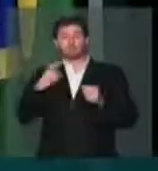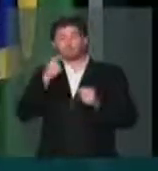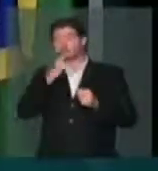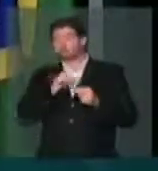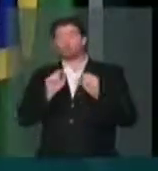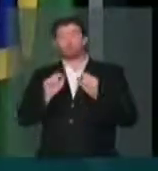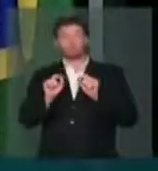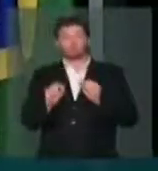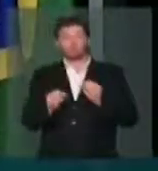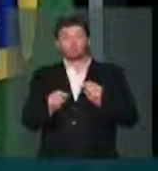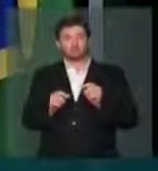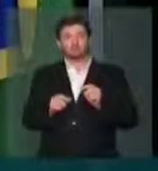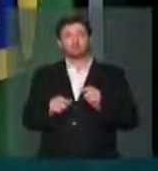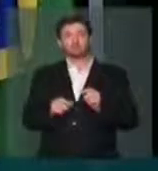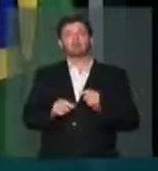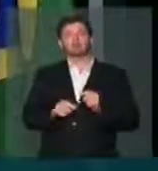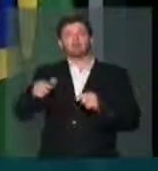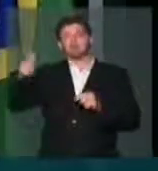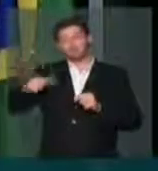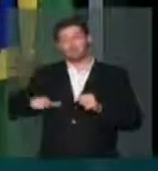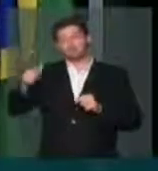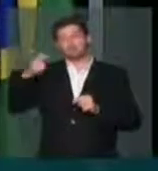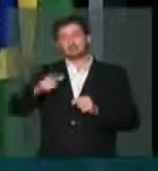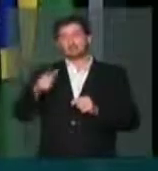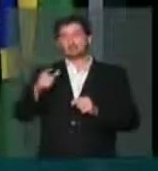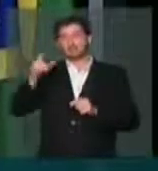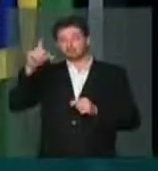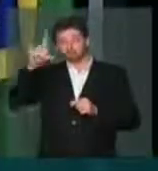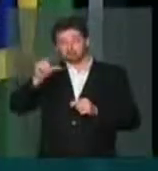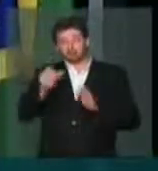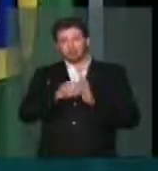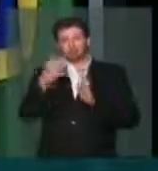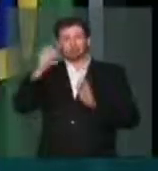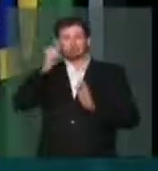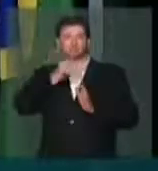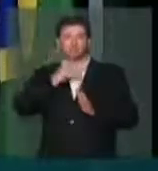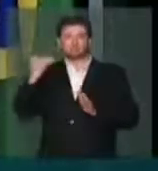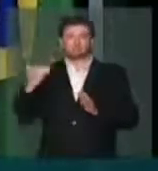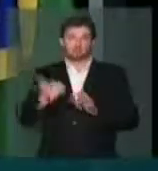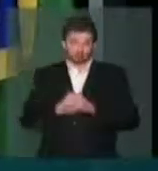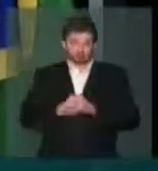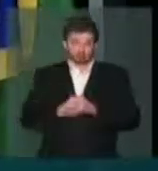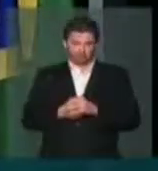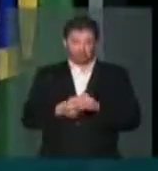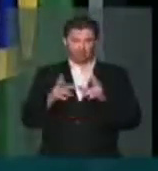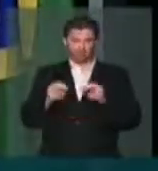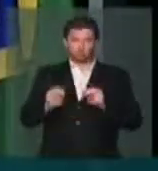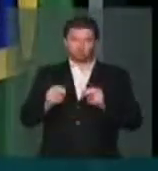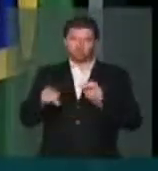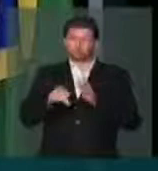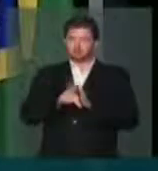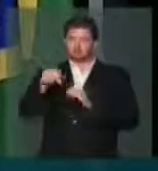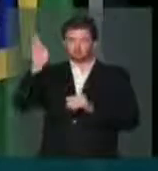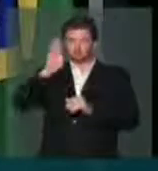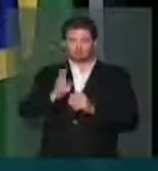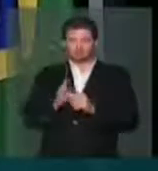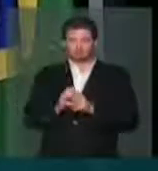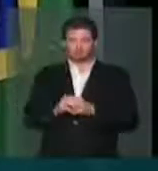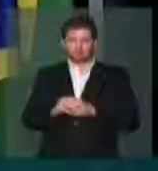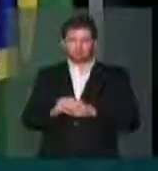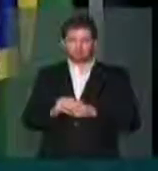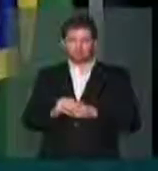presidente, que cada vez mais diminui a mortalidade e a mortandade do câncer de mama no país